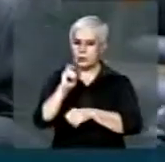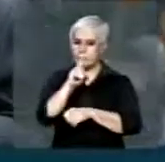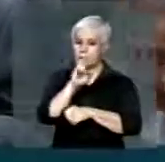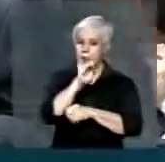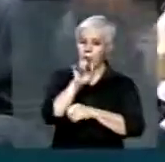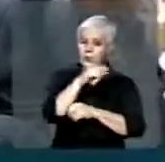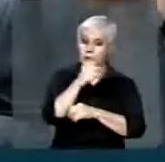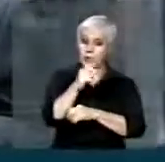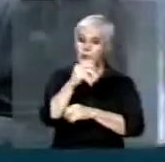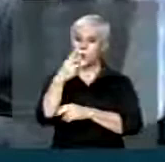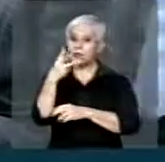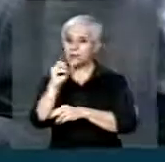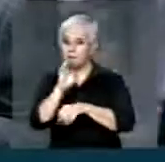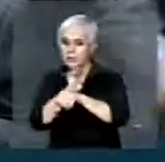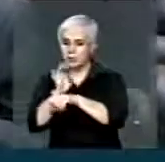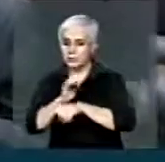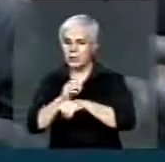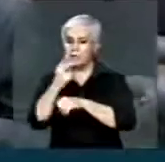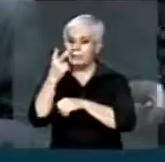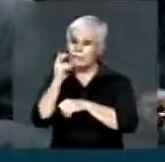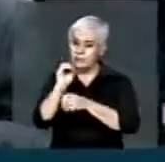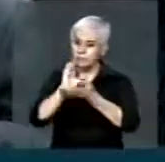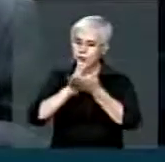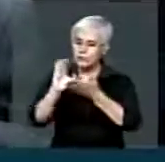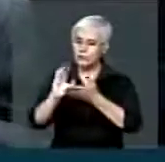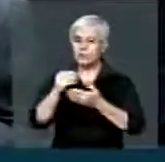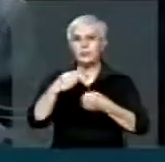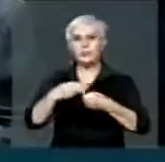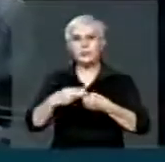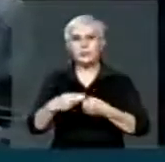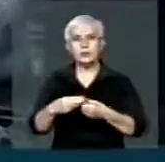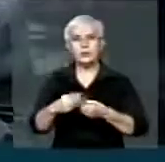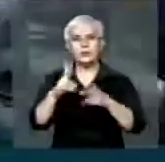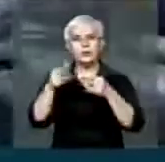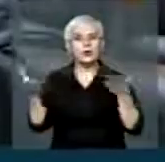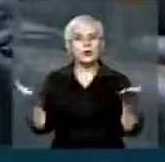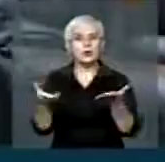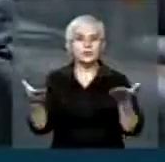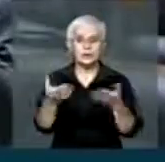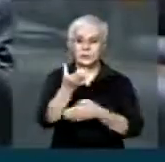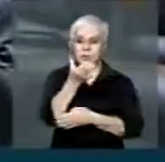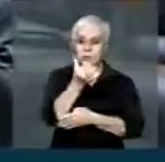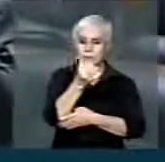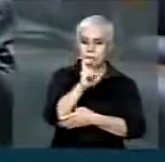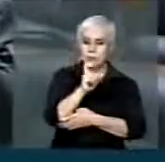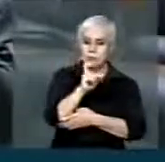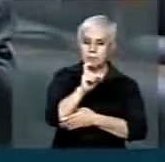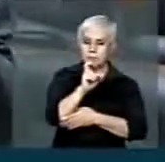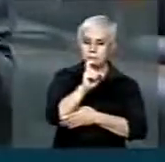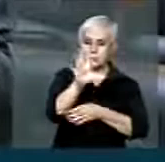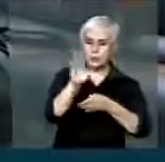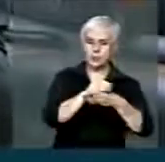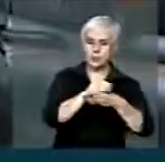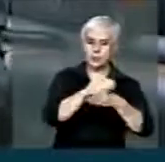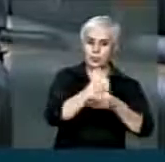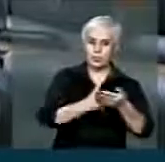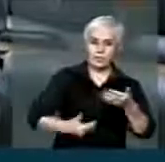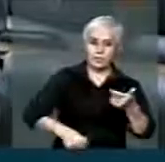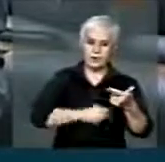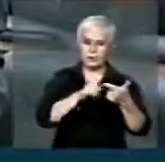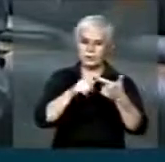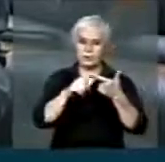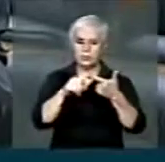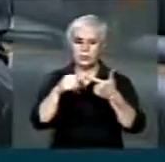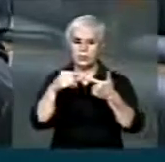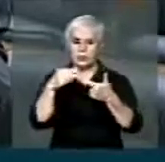União, 30 para o estado e 20 para o município como é hoje, 65 para a União, o